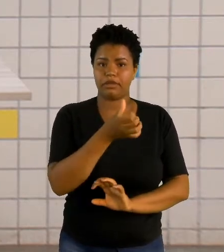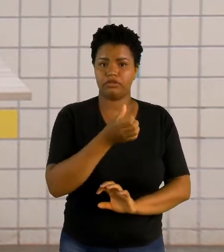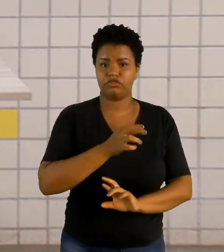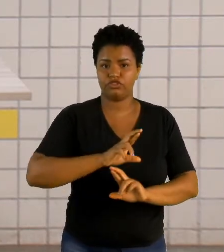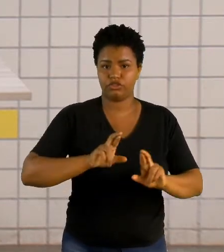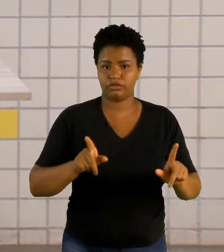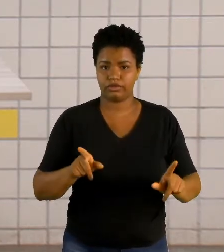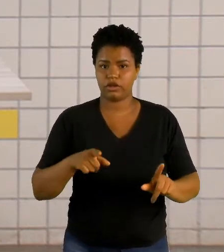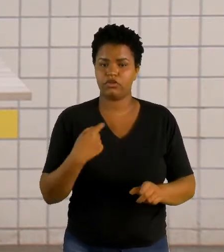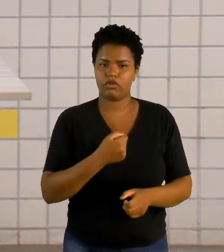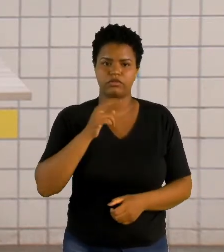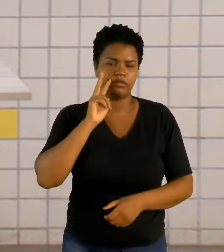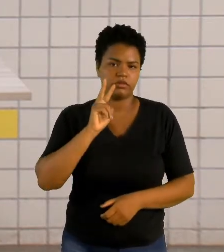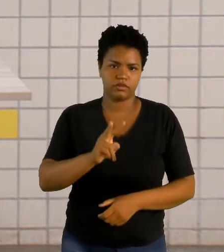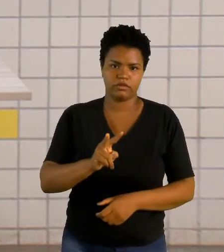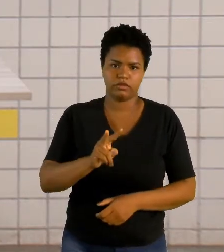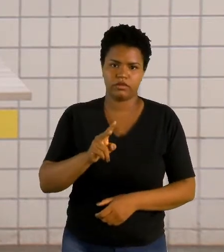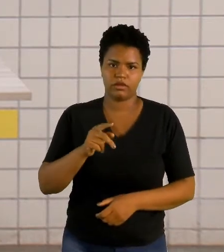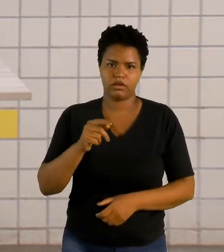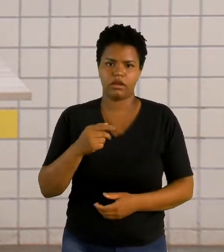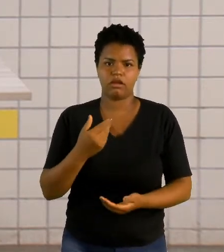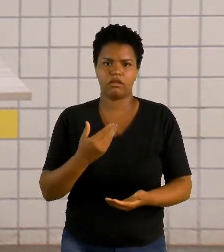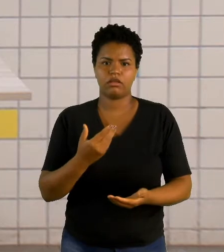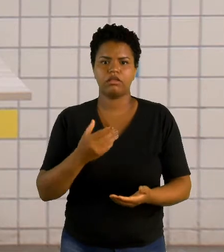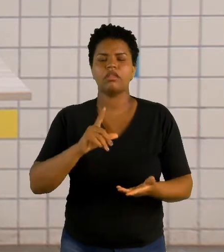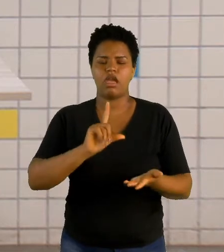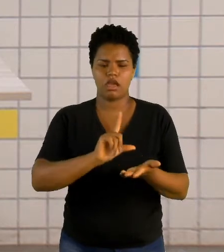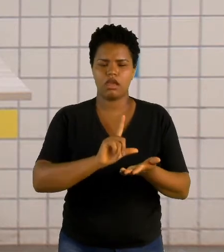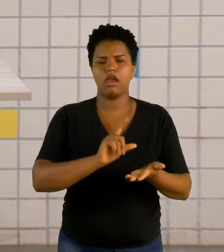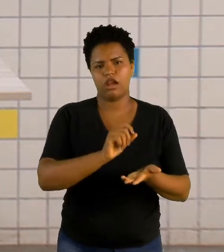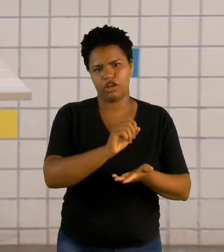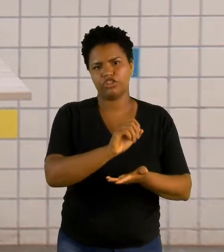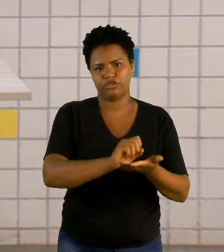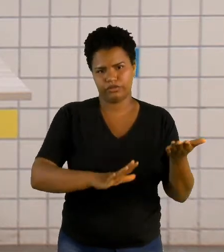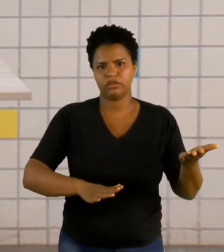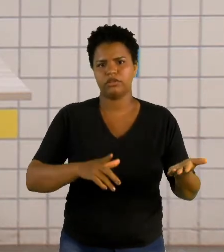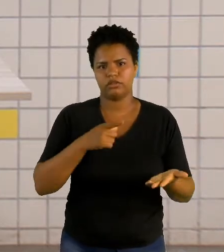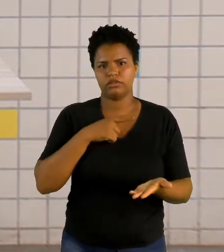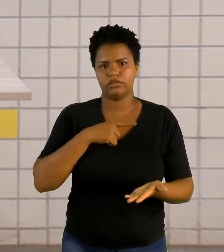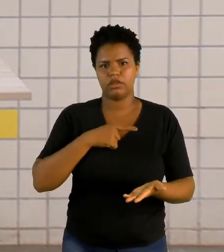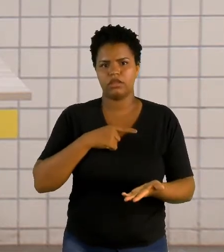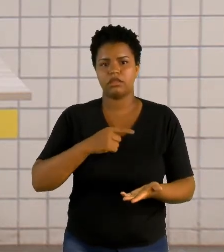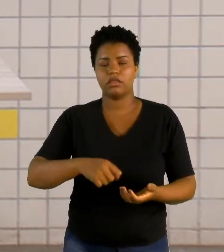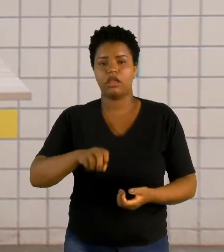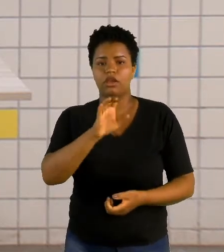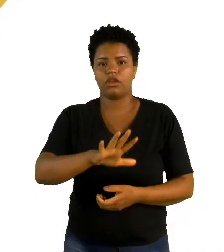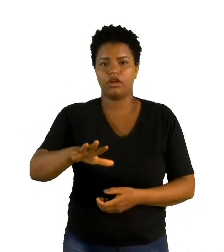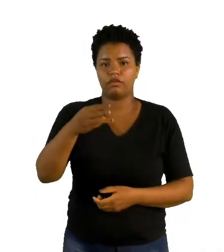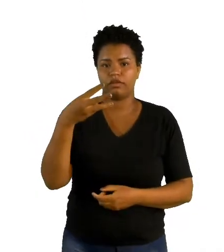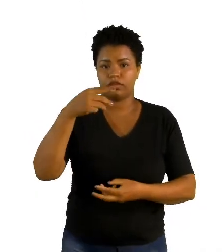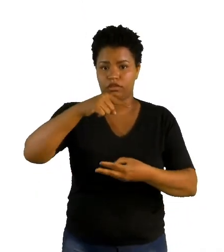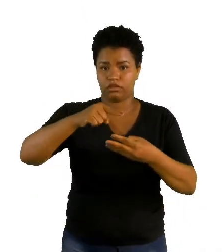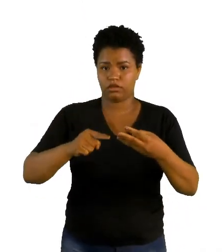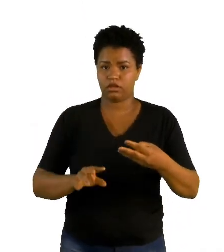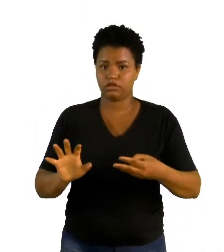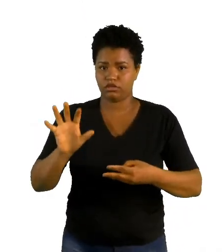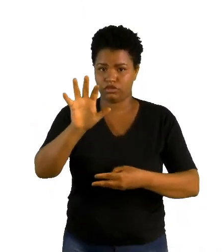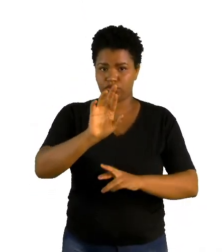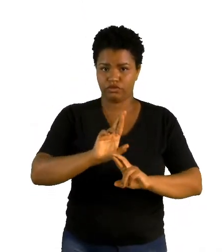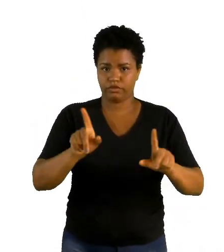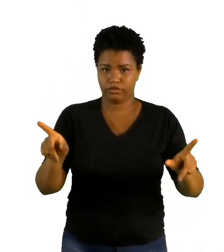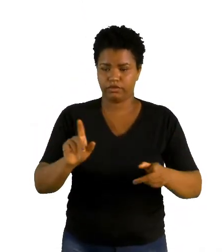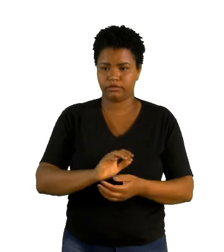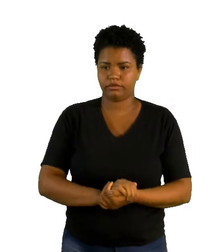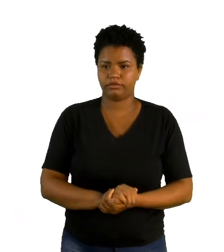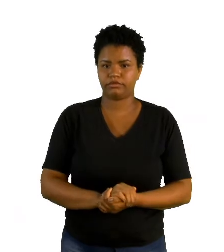Essa que nós vamos ver, essa que nós vimos na nossa apostila, ela definiu a Europa em três regiões diferentes, que é a